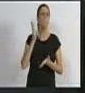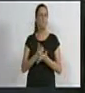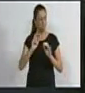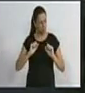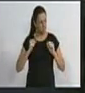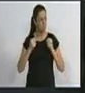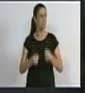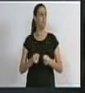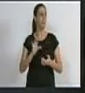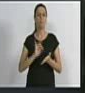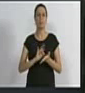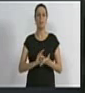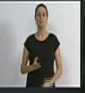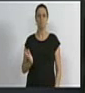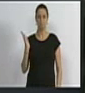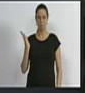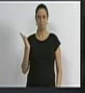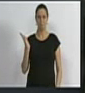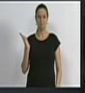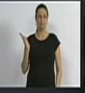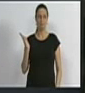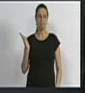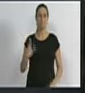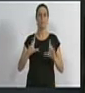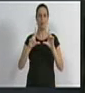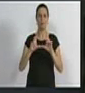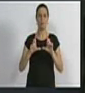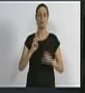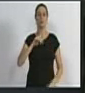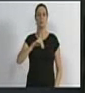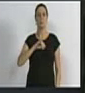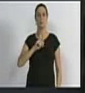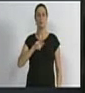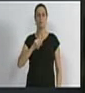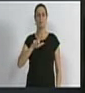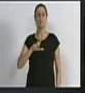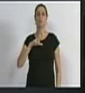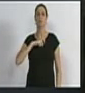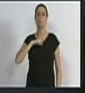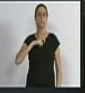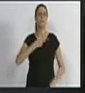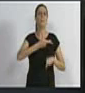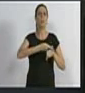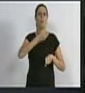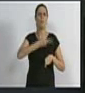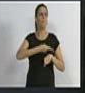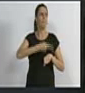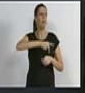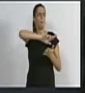Quero lhe dizer, está ali nosso grande Miguel, olha quanto troféu de vitórias.